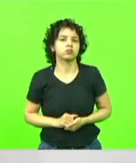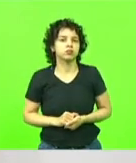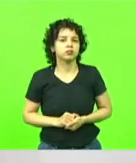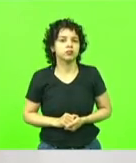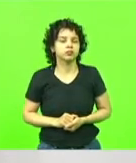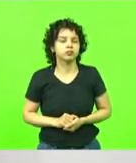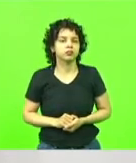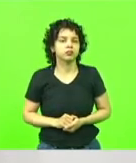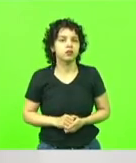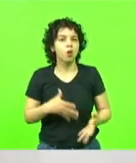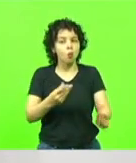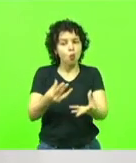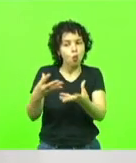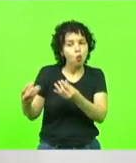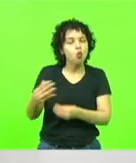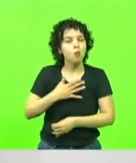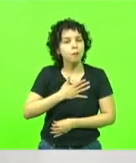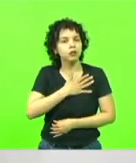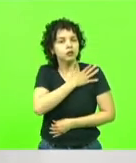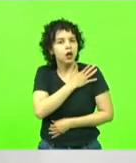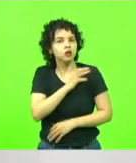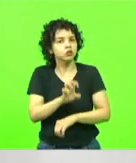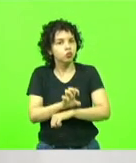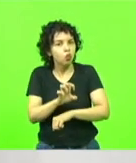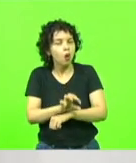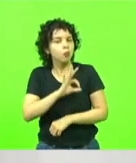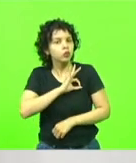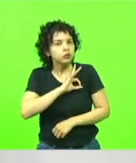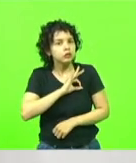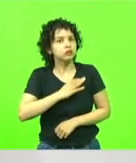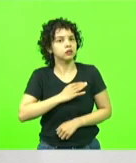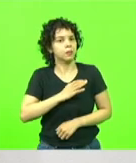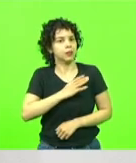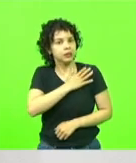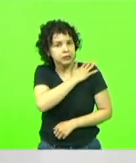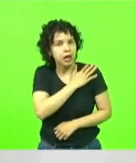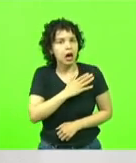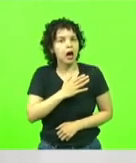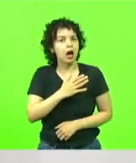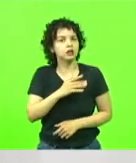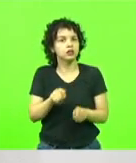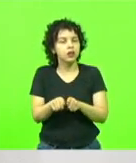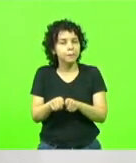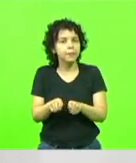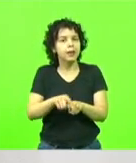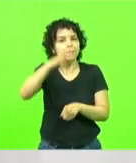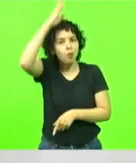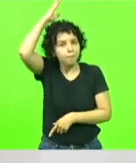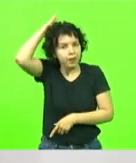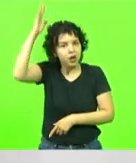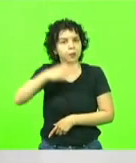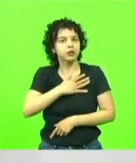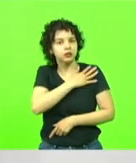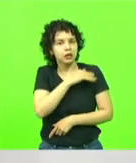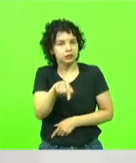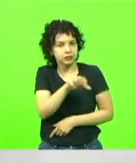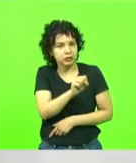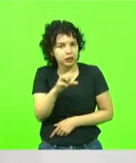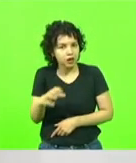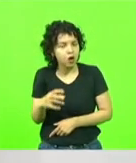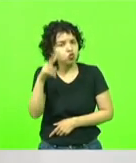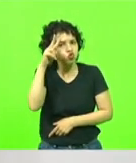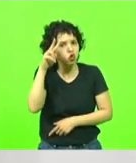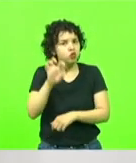Para os militares estaduais, Polícia Militar e Corpo de Bombeiros Militares de Santa Catarina, a história do Estado se confunde com a nossa